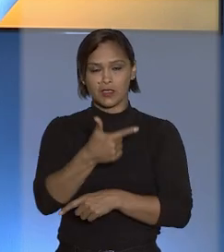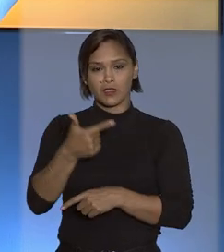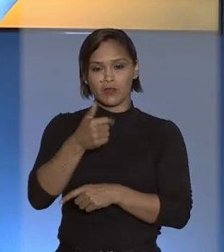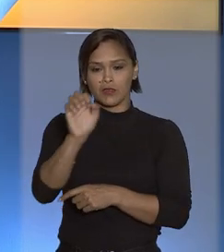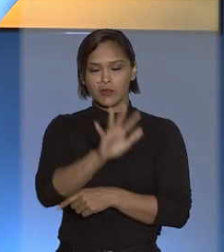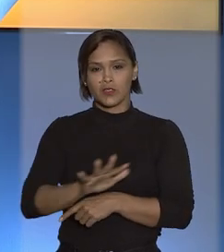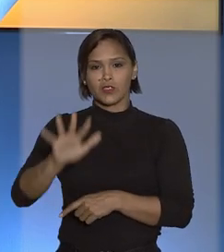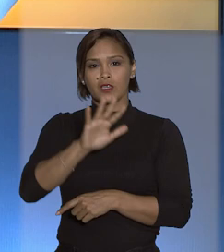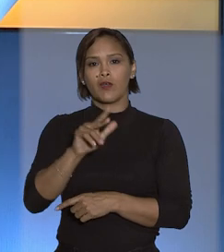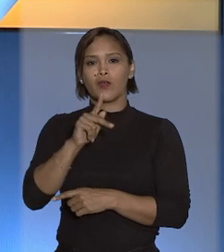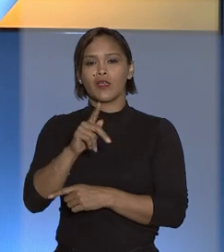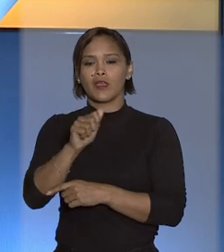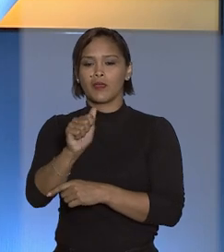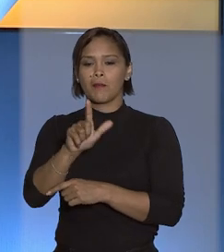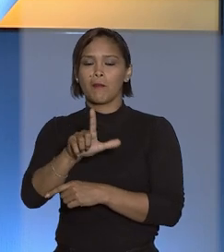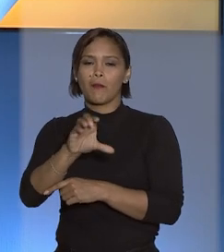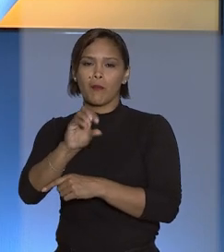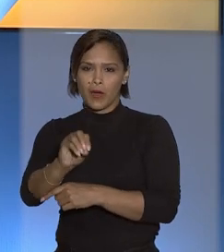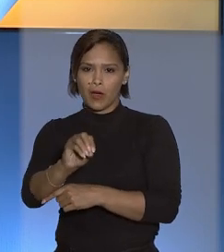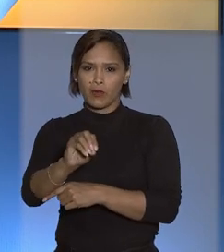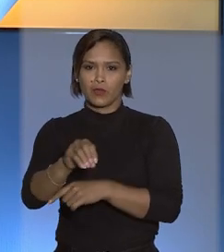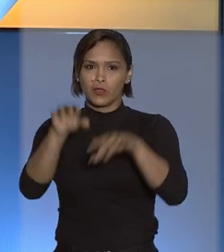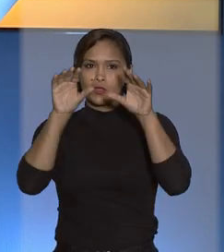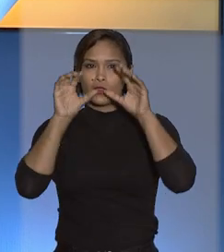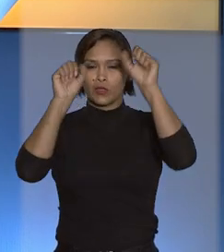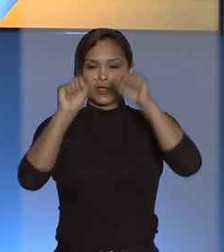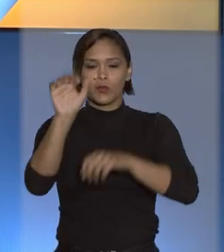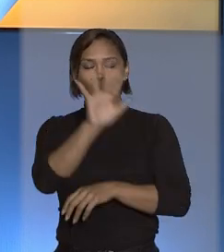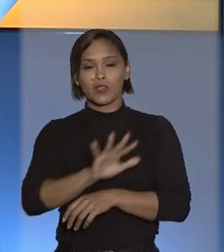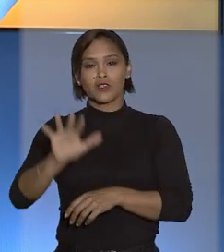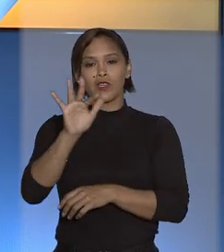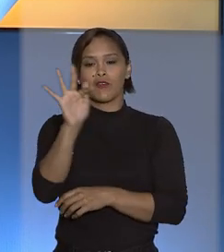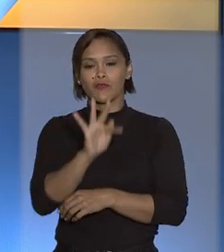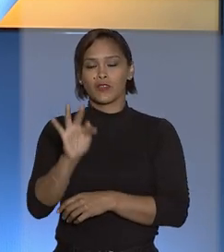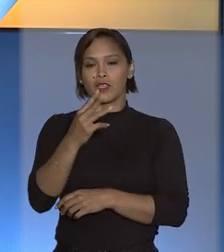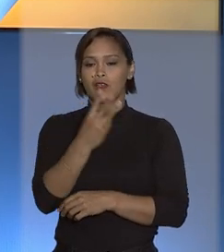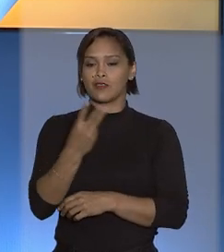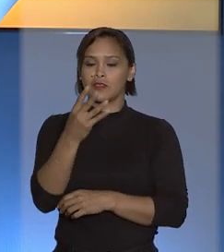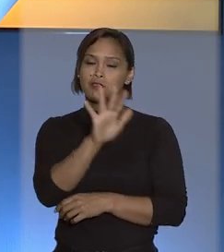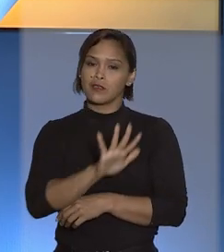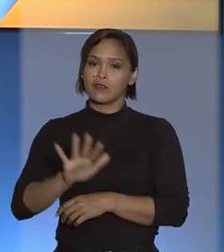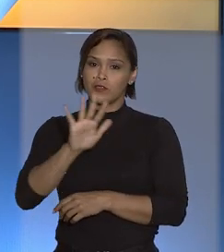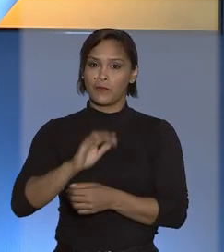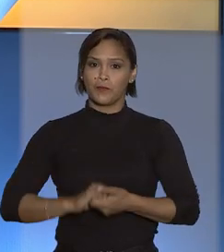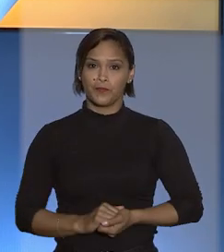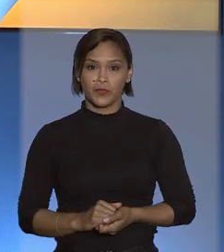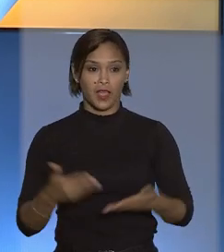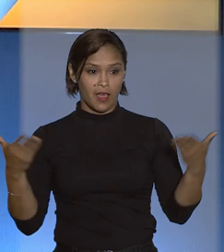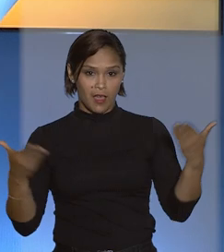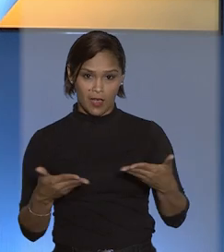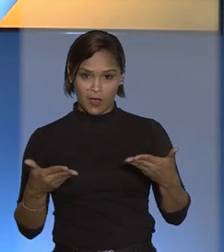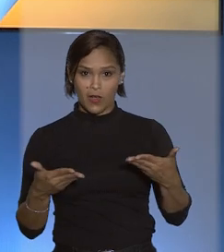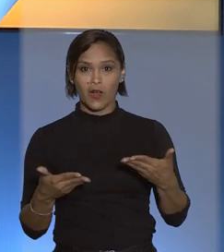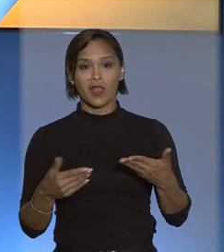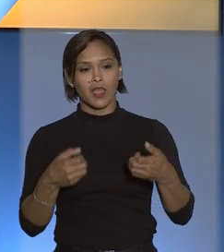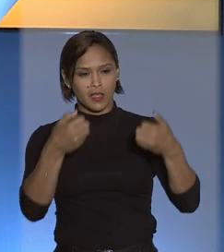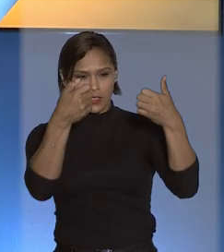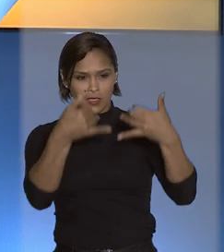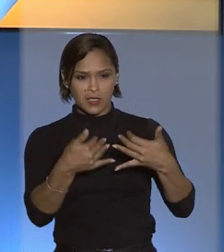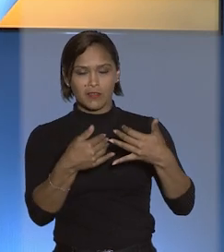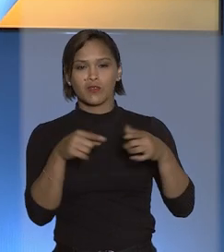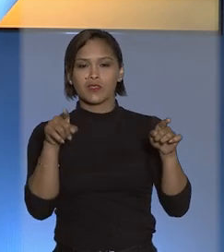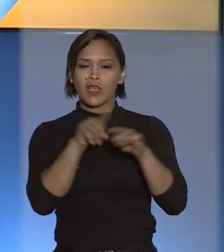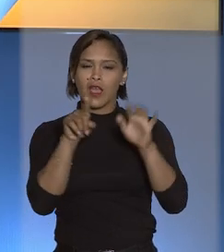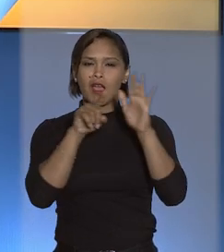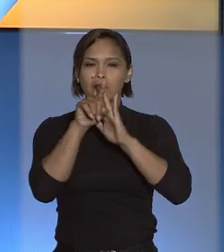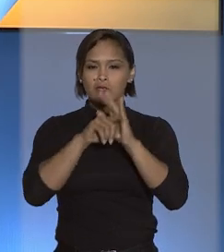Região, e Paulo Sérgio Domingues, do Tribunal Regional Federal da Terceira Região. Agora, eles serão submetidos à